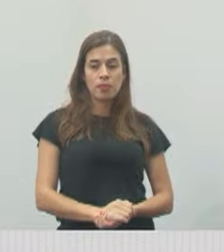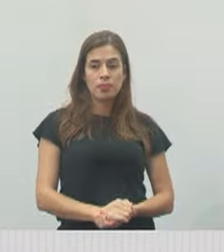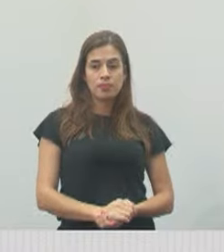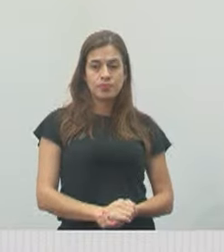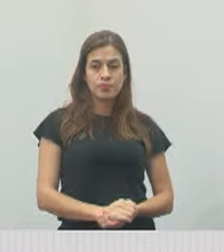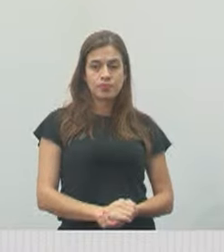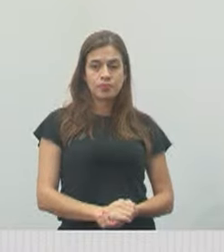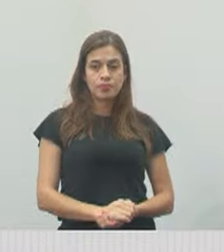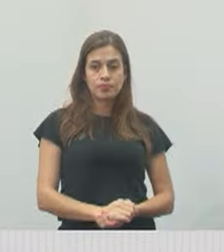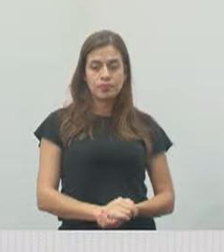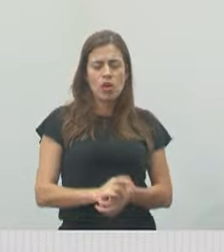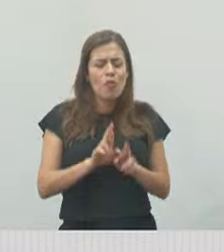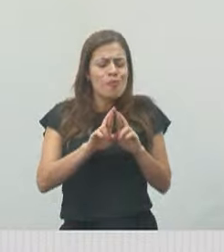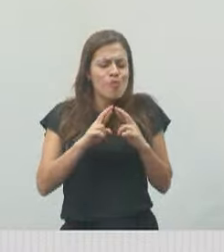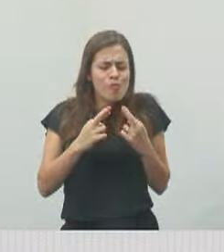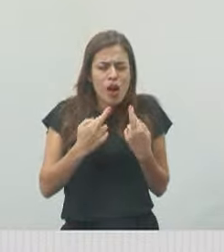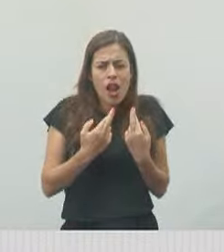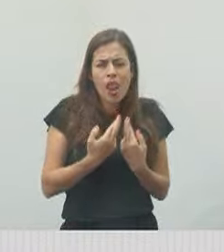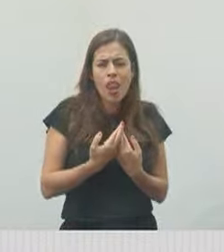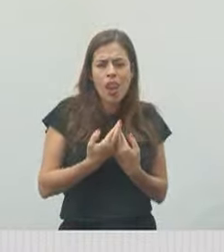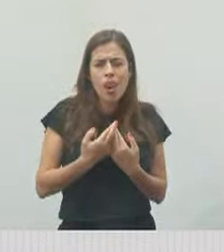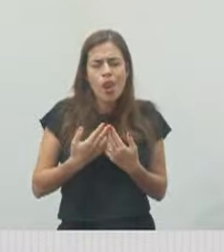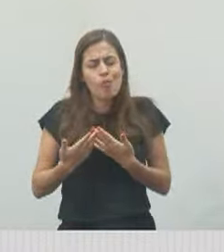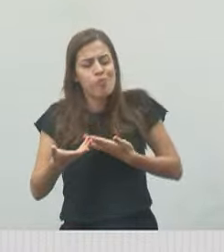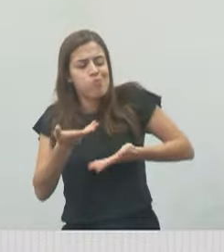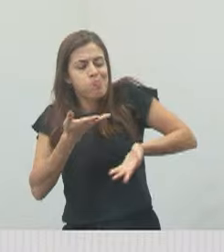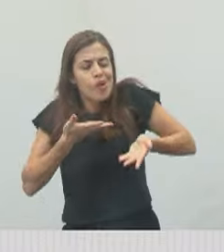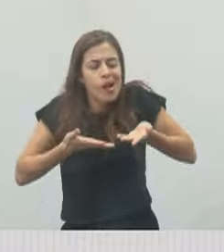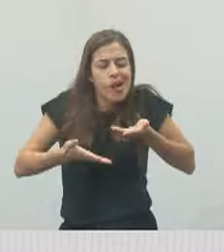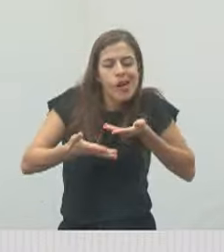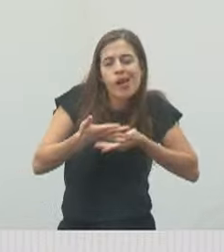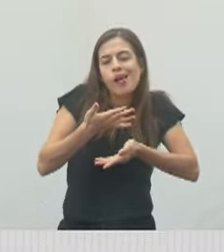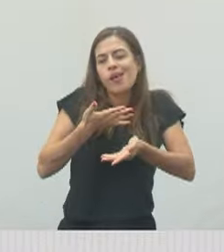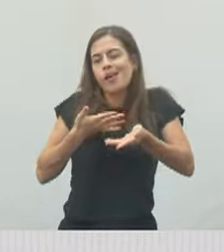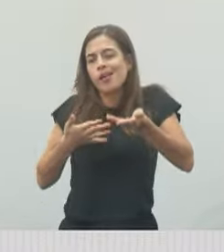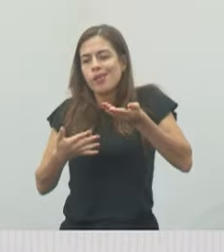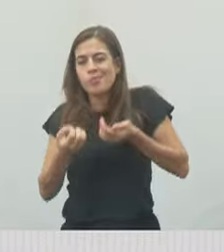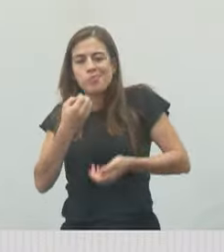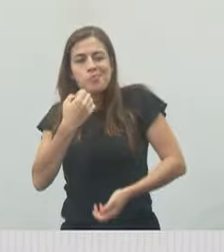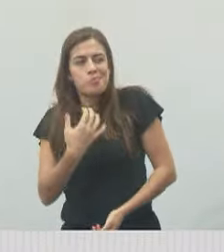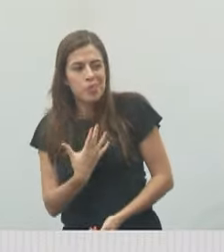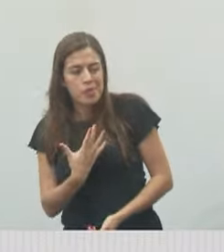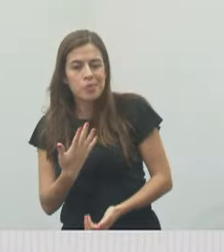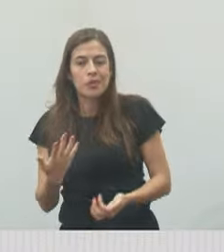Foi uma reunião bem calorosa, bem produtiva.